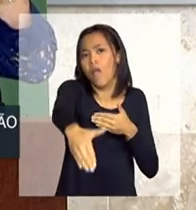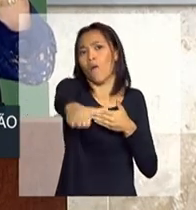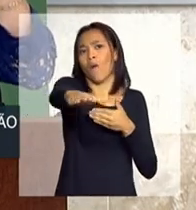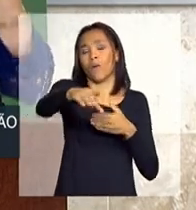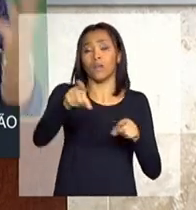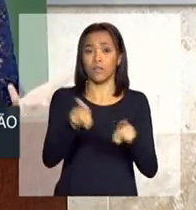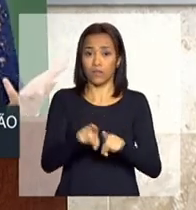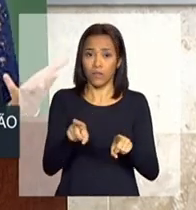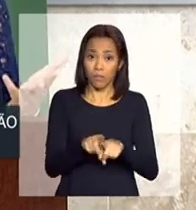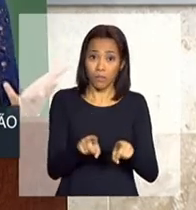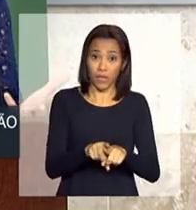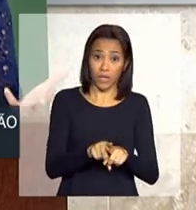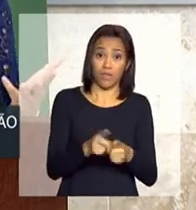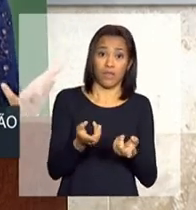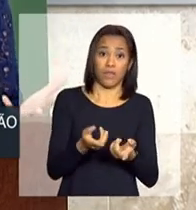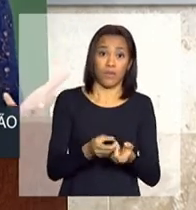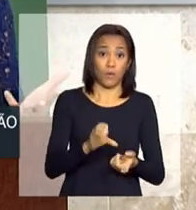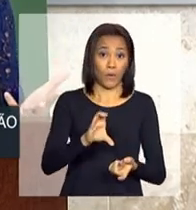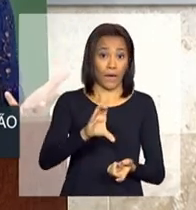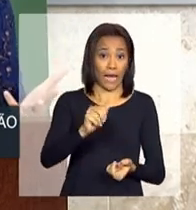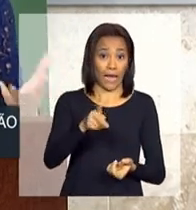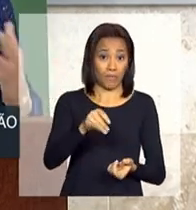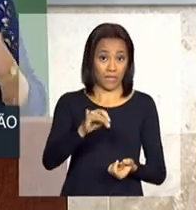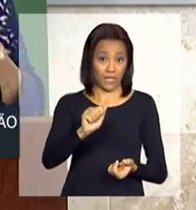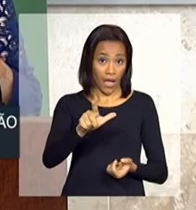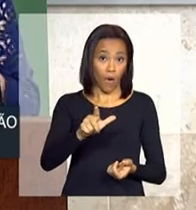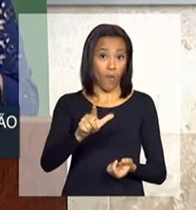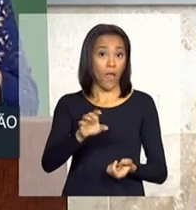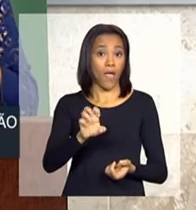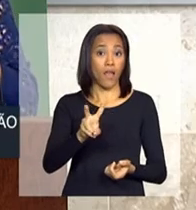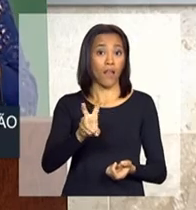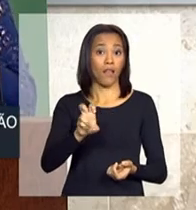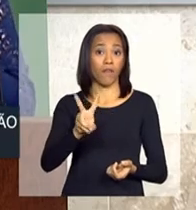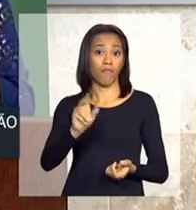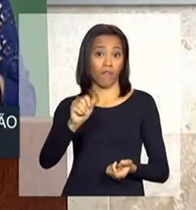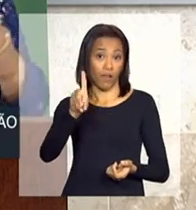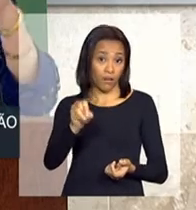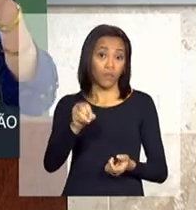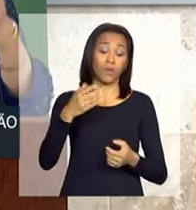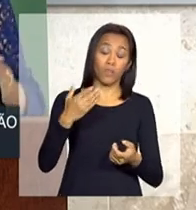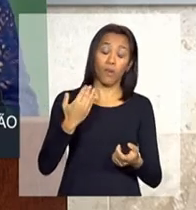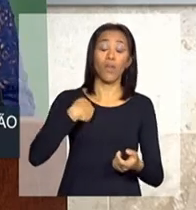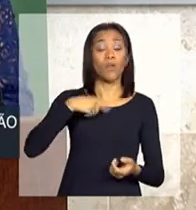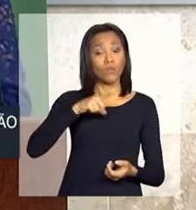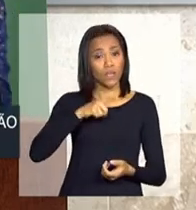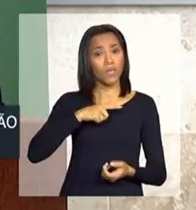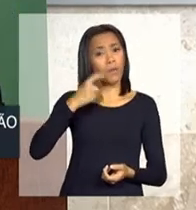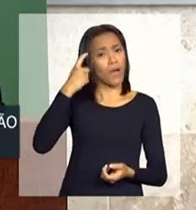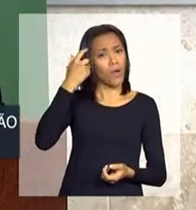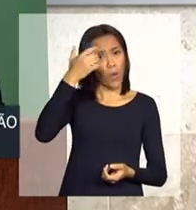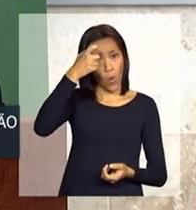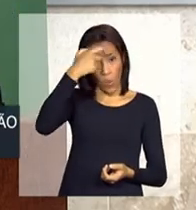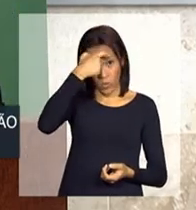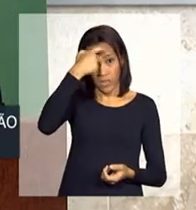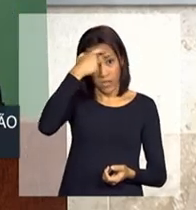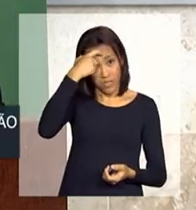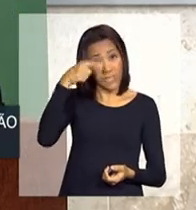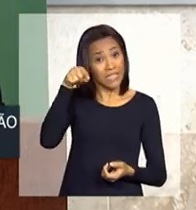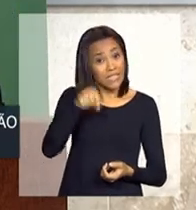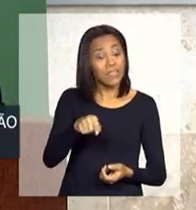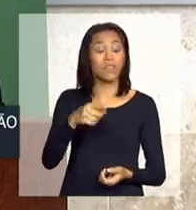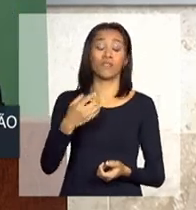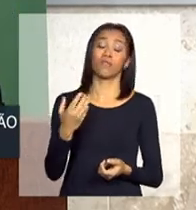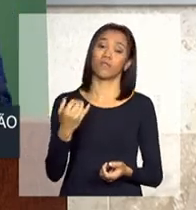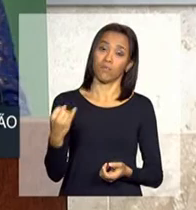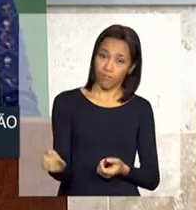alavancagem de capital elevado. Eu tenho absoluta consciência de que isso é pré-condição